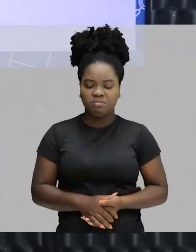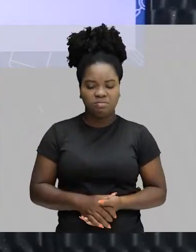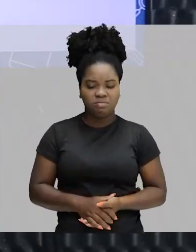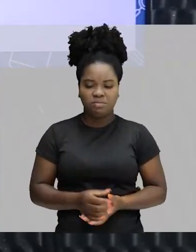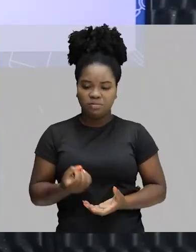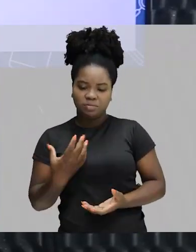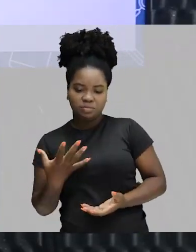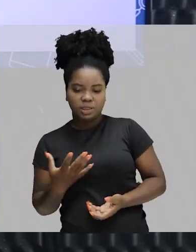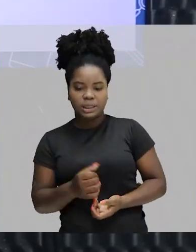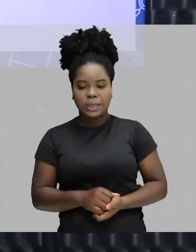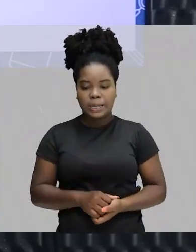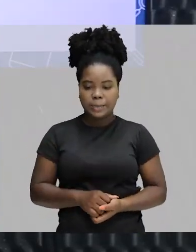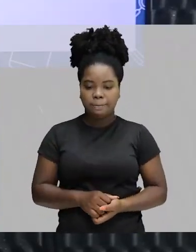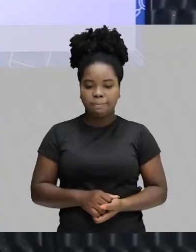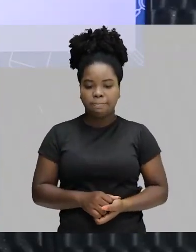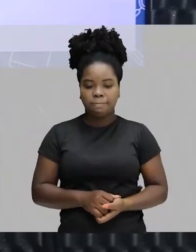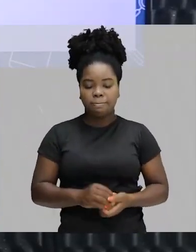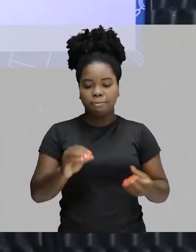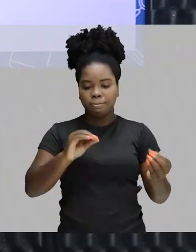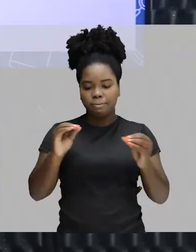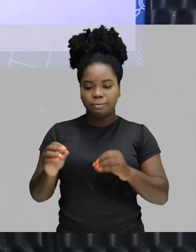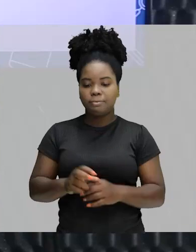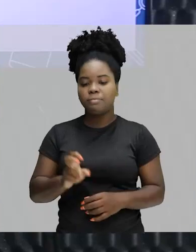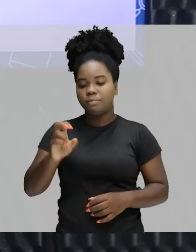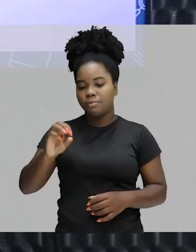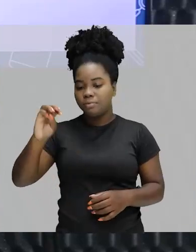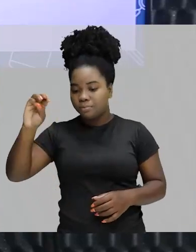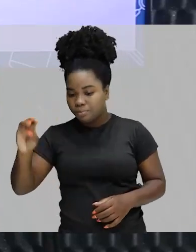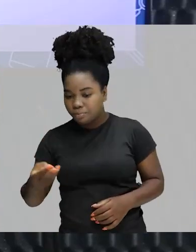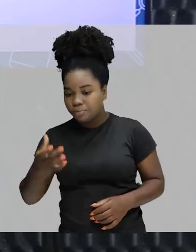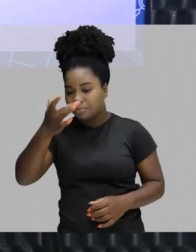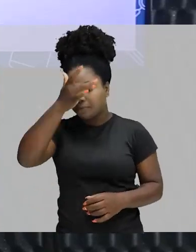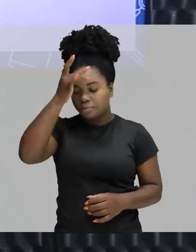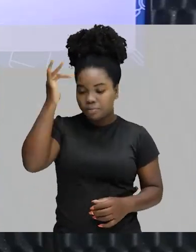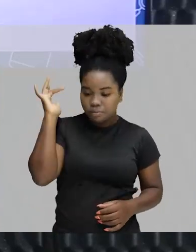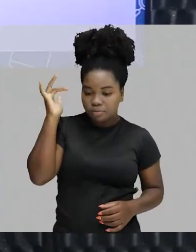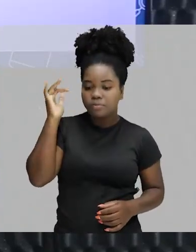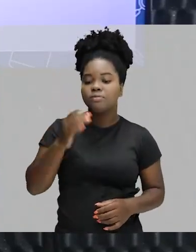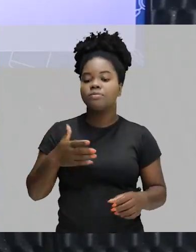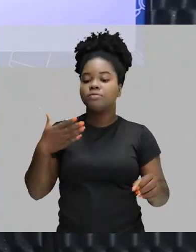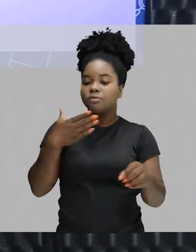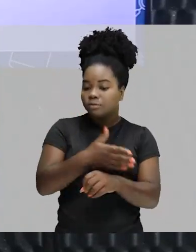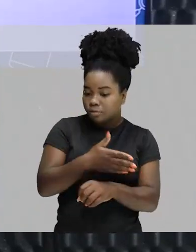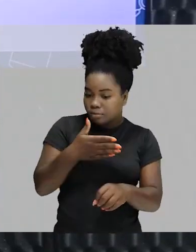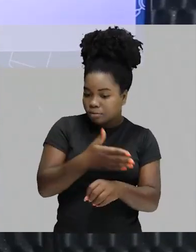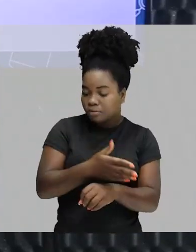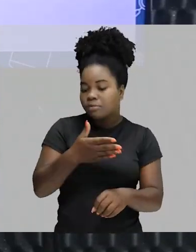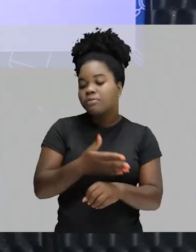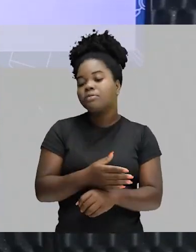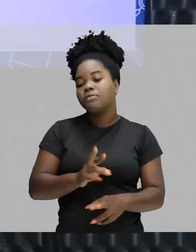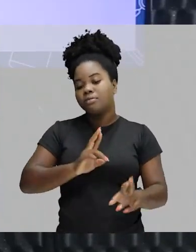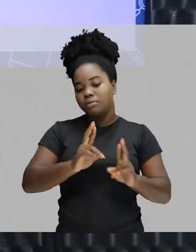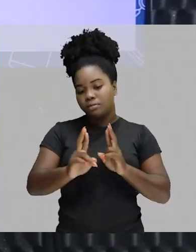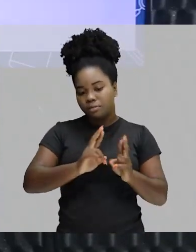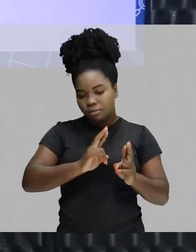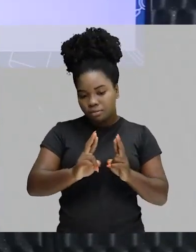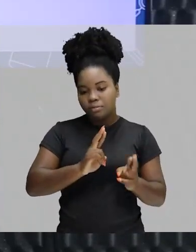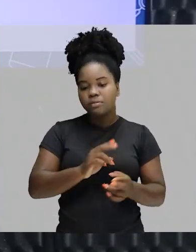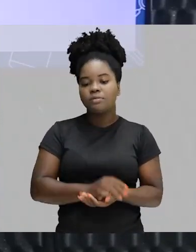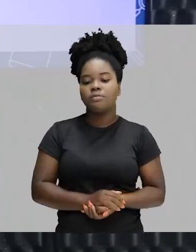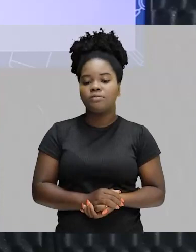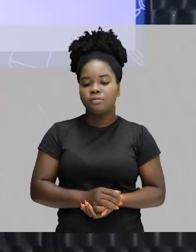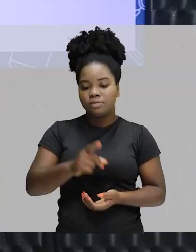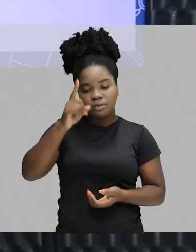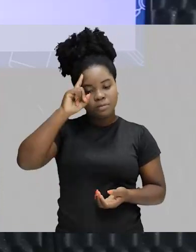bom, né? Então, escreva assim. 50 milhões de pessoas passam pela rodoviária todos